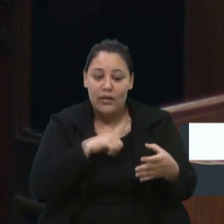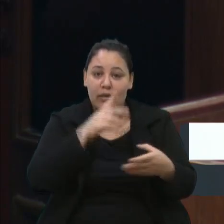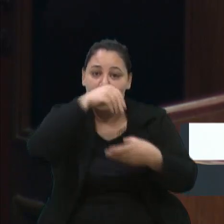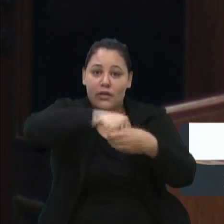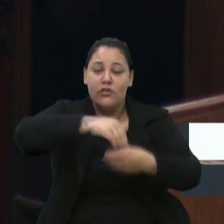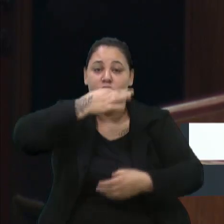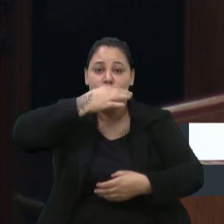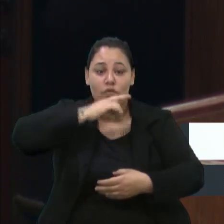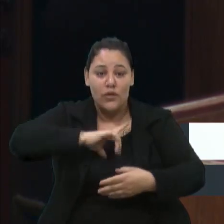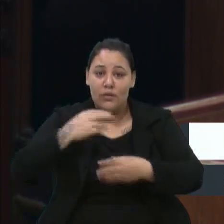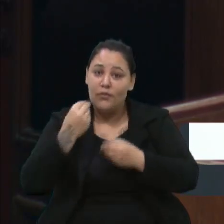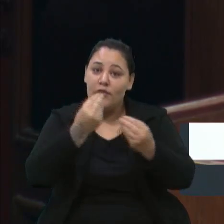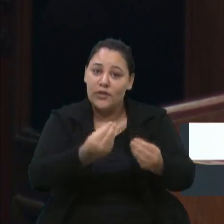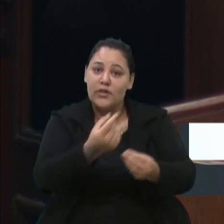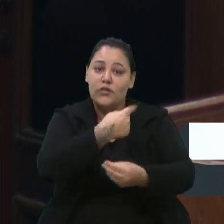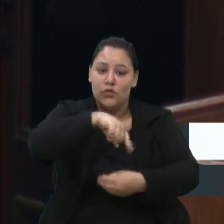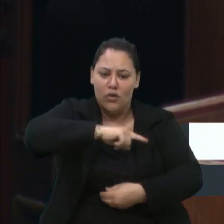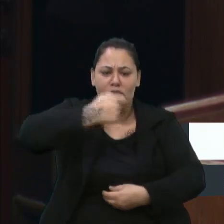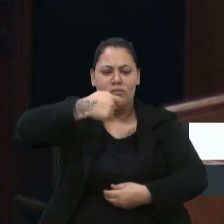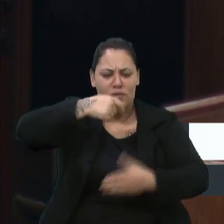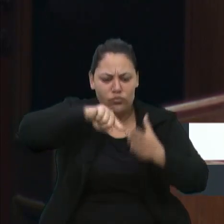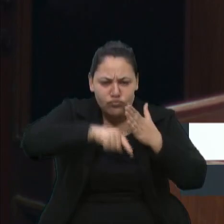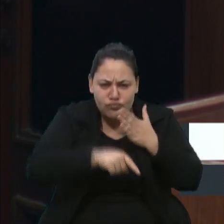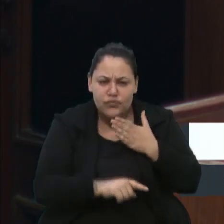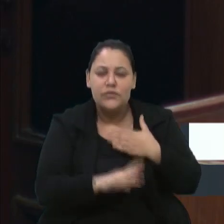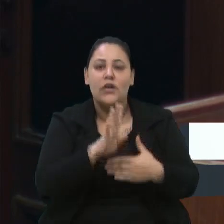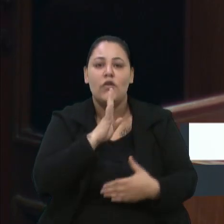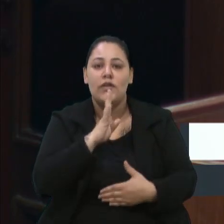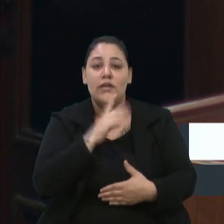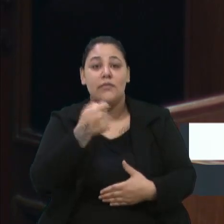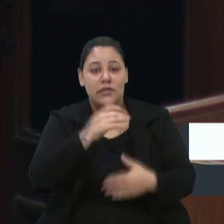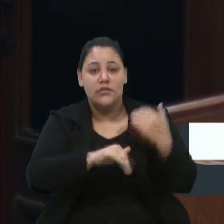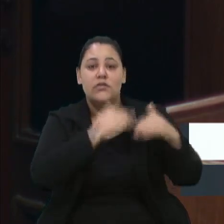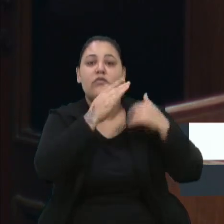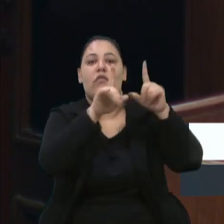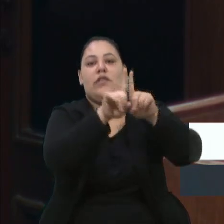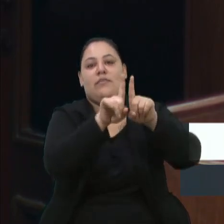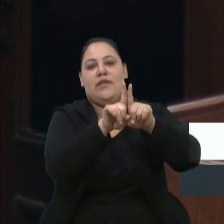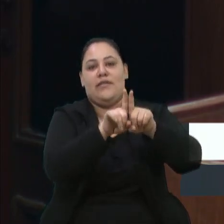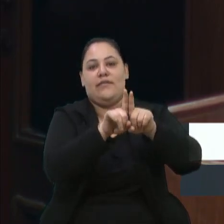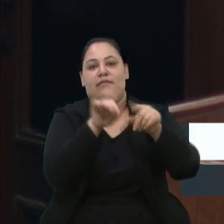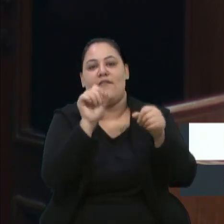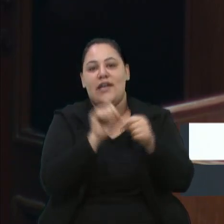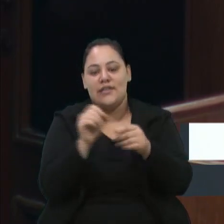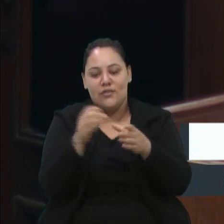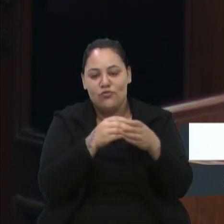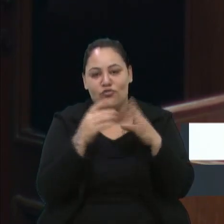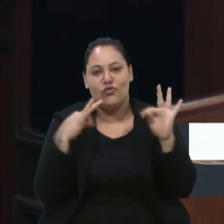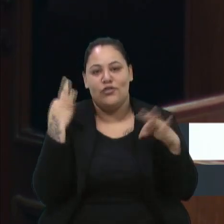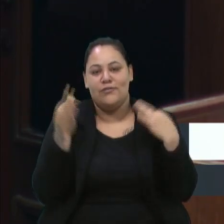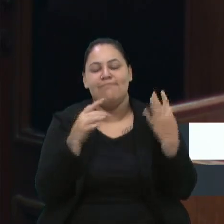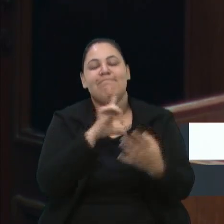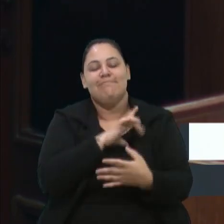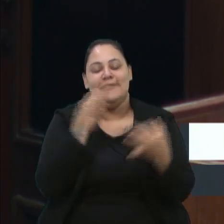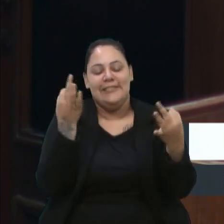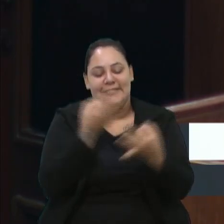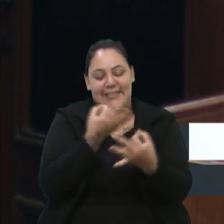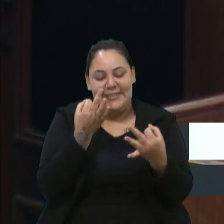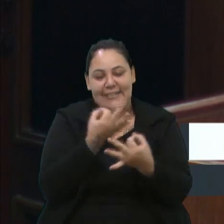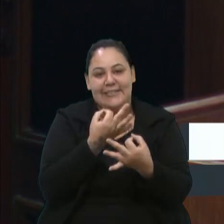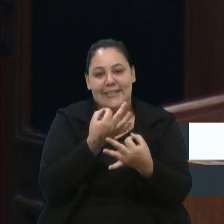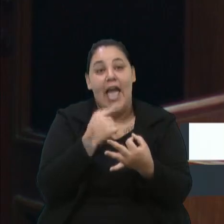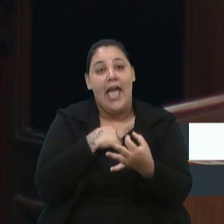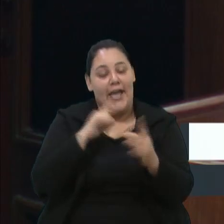oferecer. Então, gente precisa explorar mais isso, precisa crescer. Fazer turismo, sem dúvida alguma, é um grande